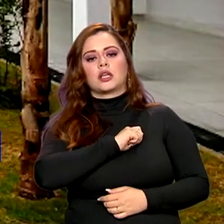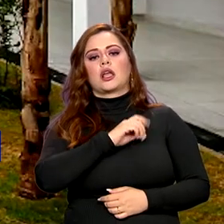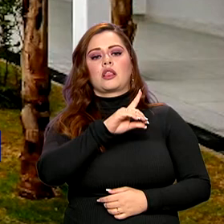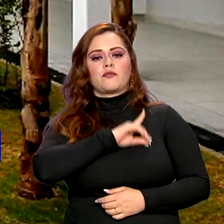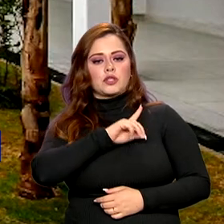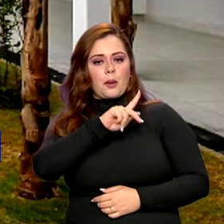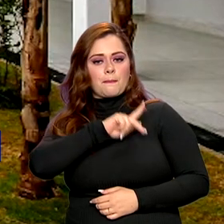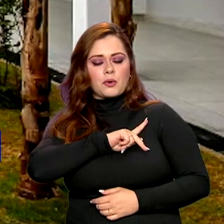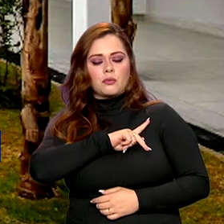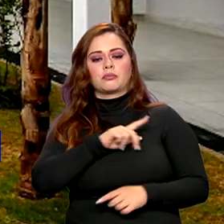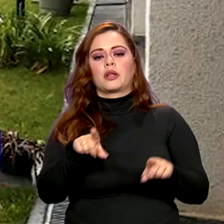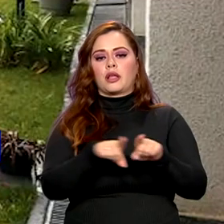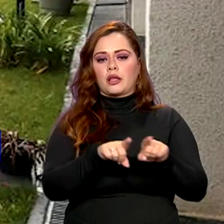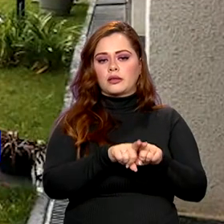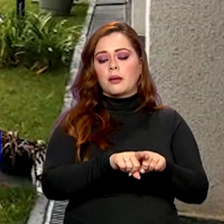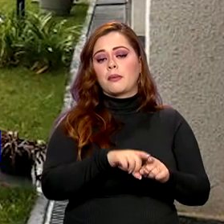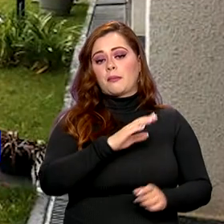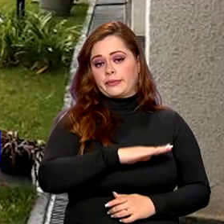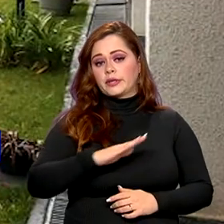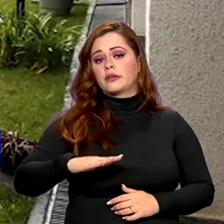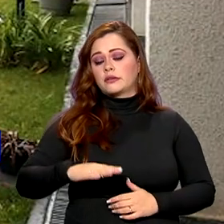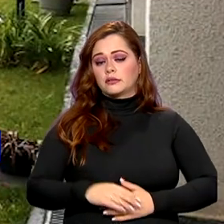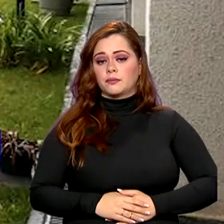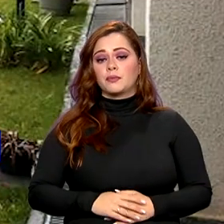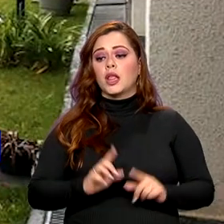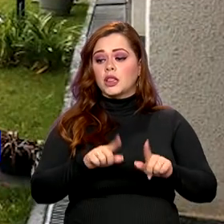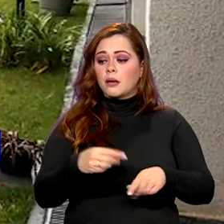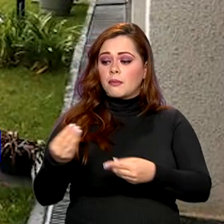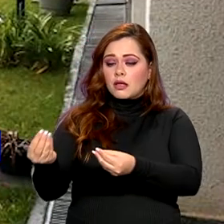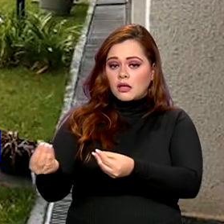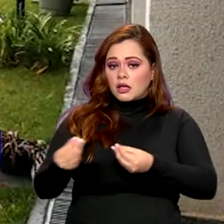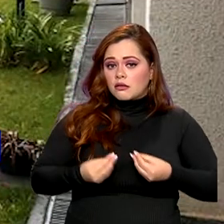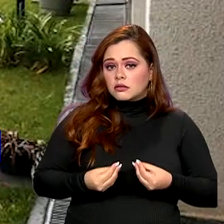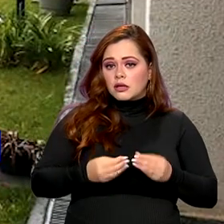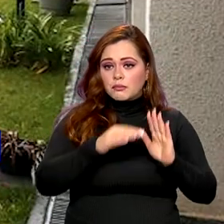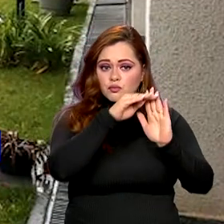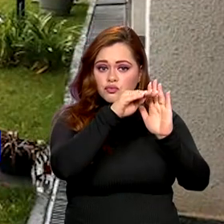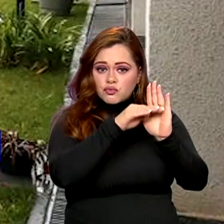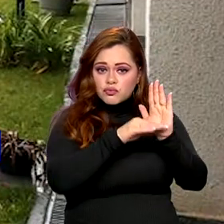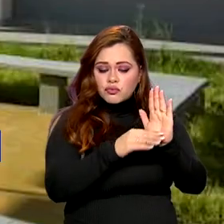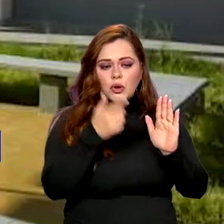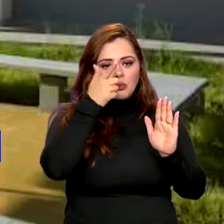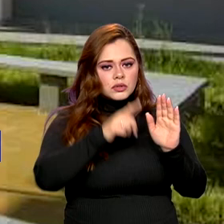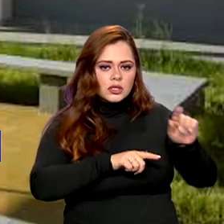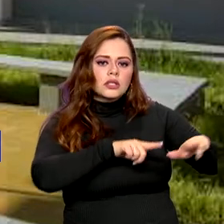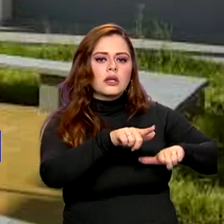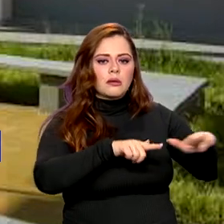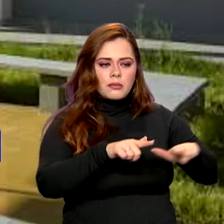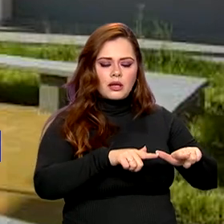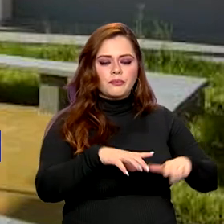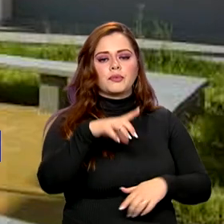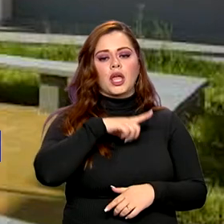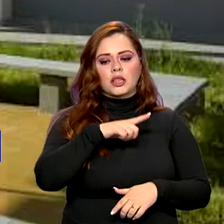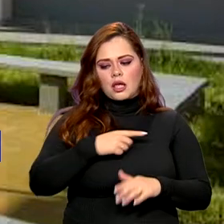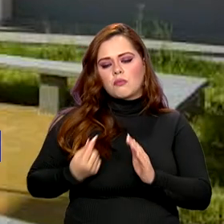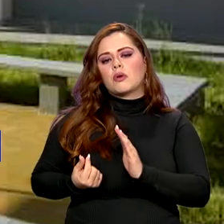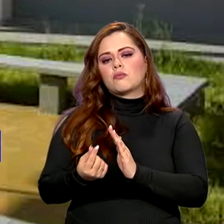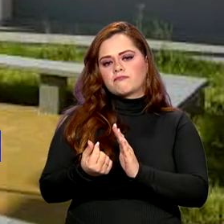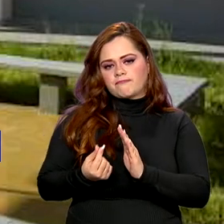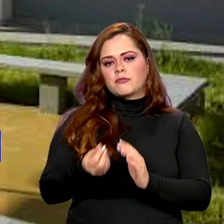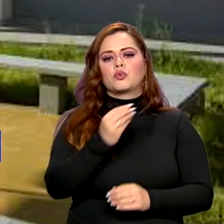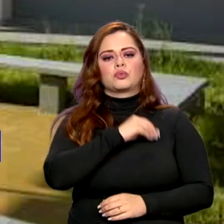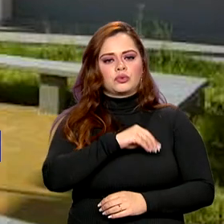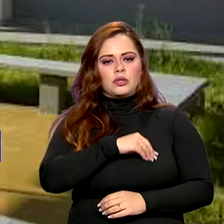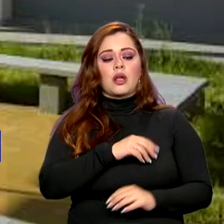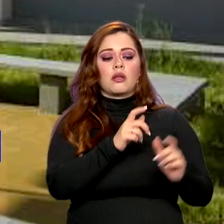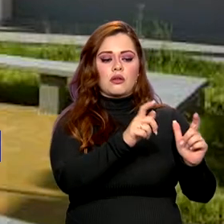pública e juizados. A mulher também recebe orientações para conseguir trabalhar e ter autonomia econômica. E